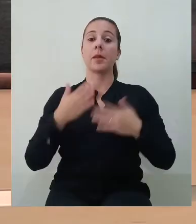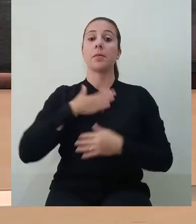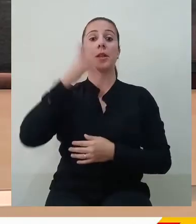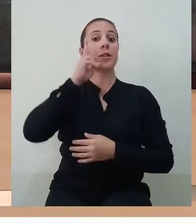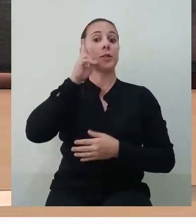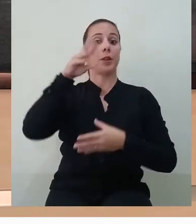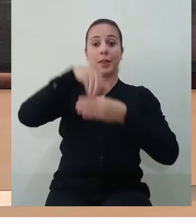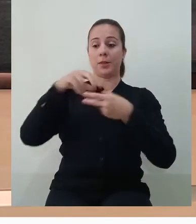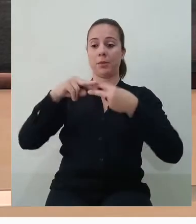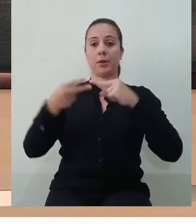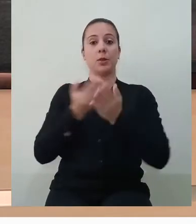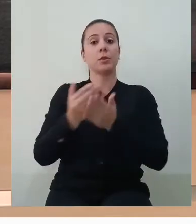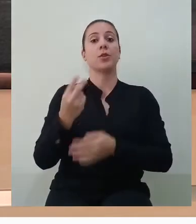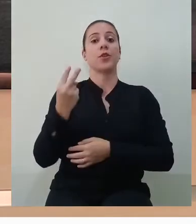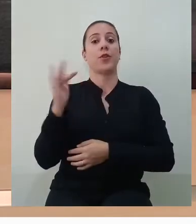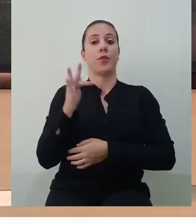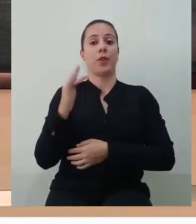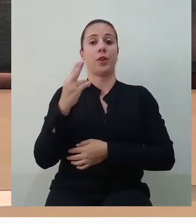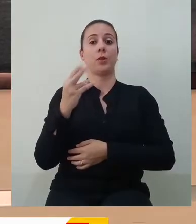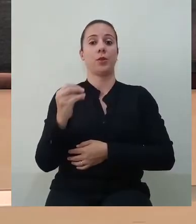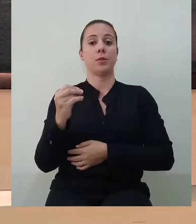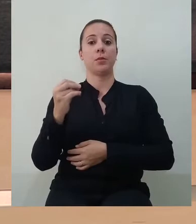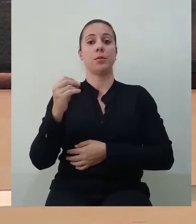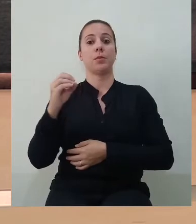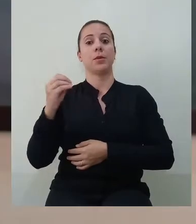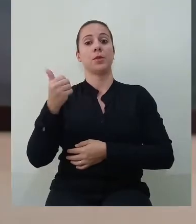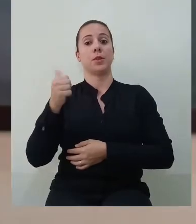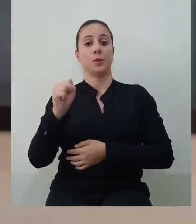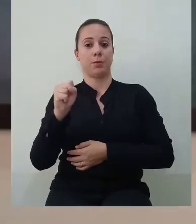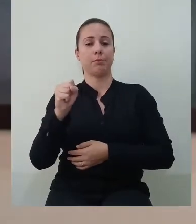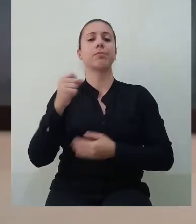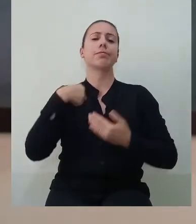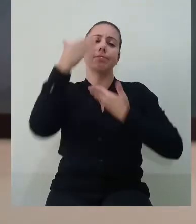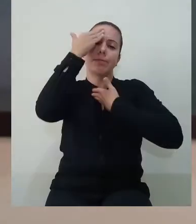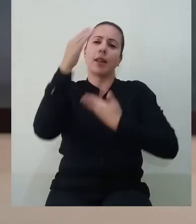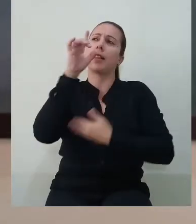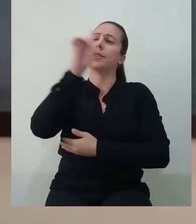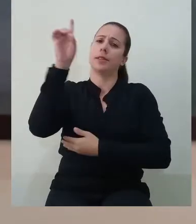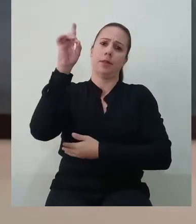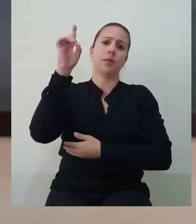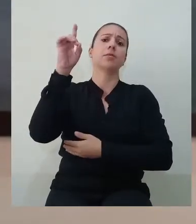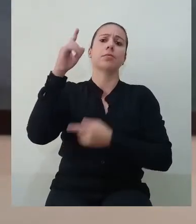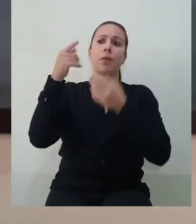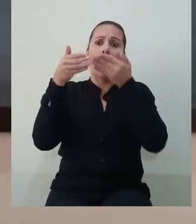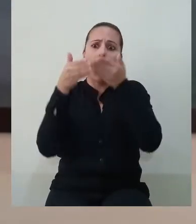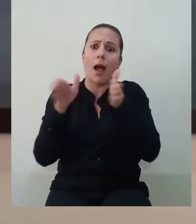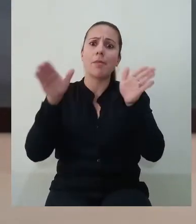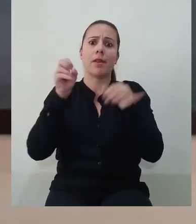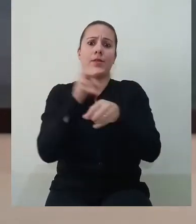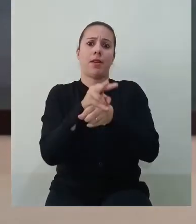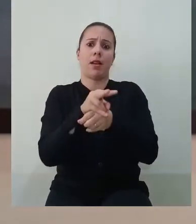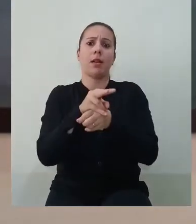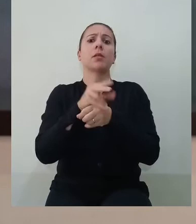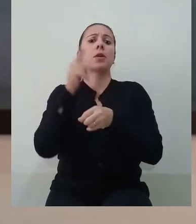A minha história na Menegote se iniciou no dia 2 de fevereiro de 2018 e eu sou muito grato a Deus, primeiramente, por